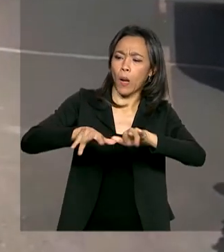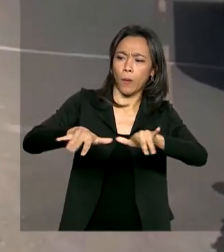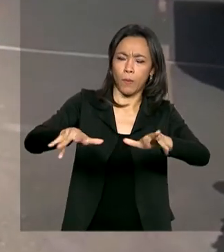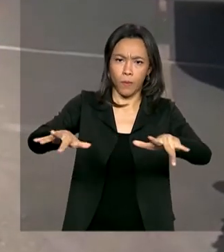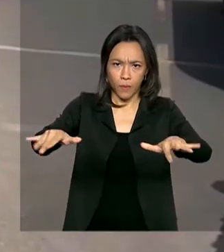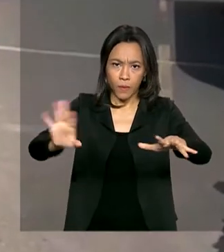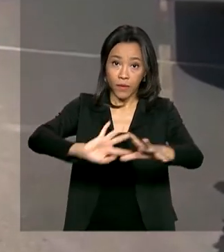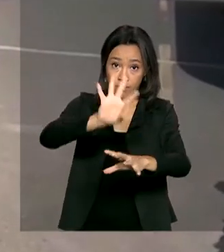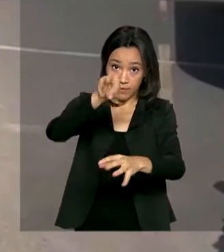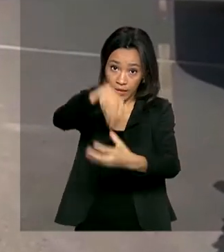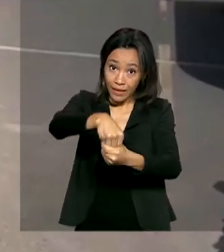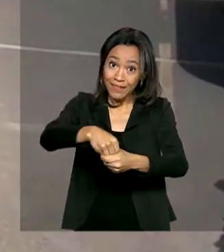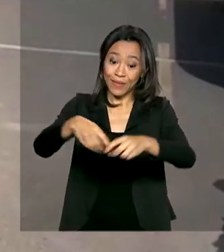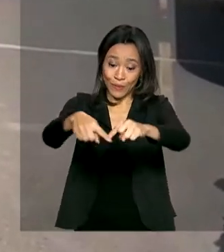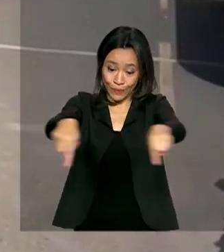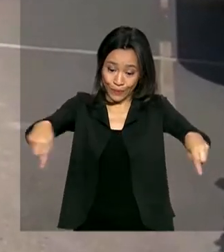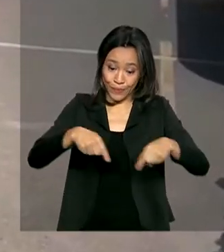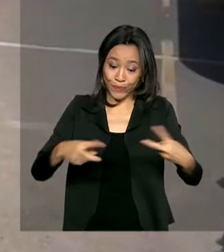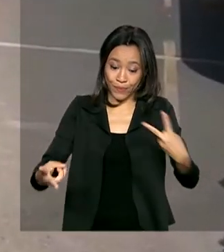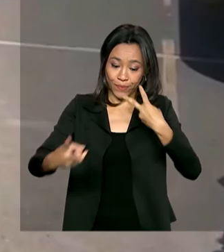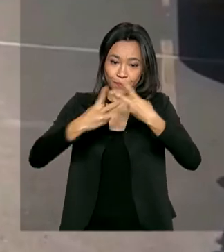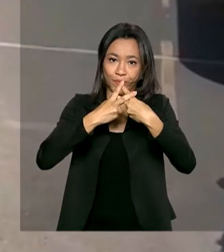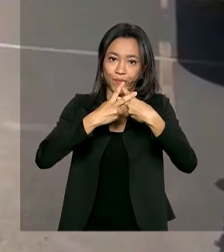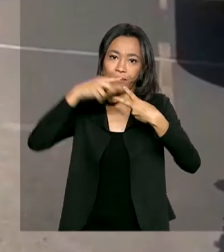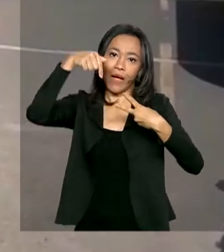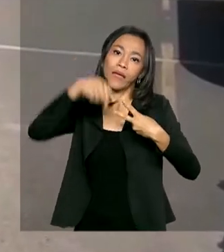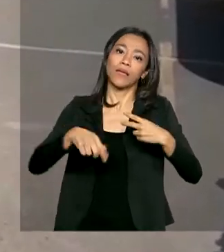do coronavírus dentro da PDF1 aqui em Brasília.